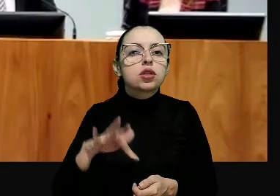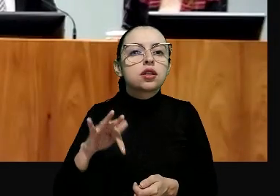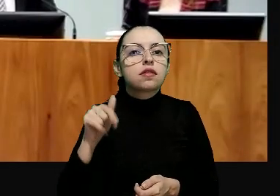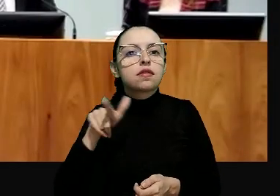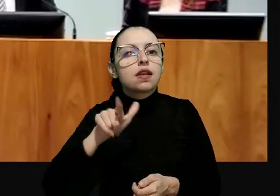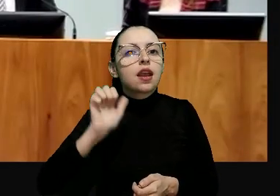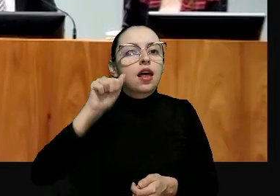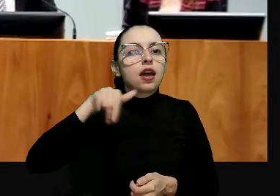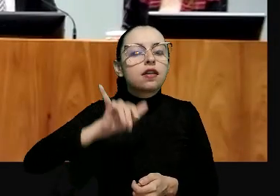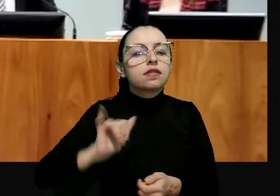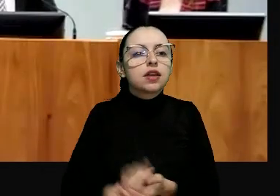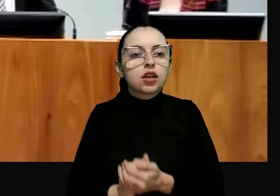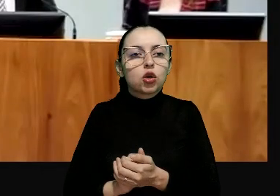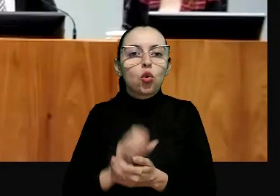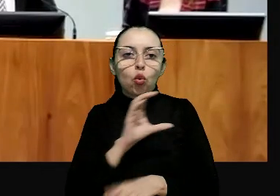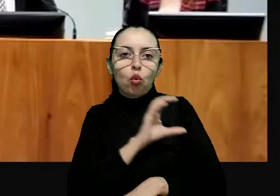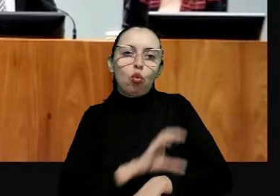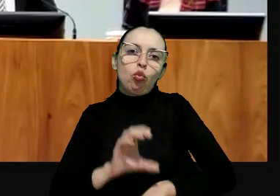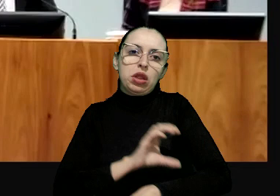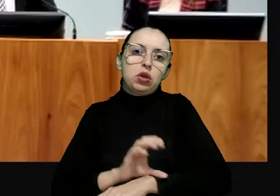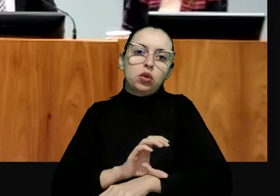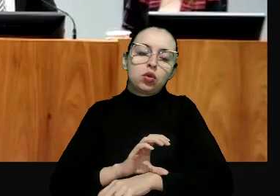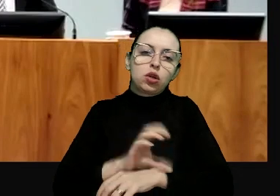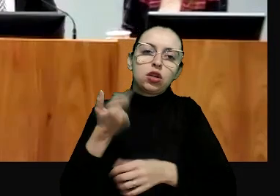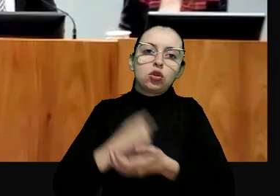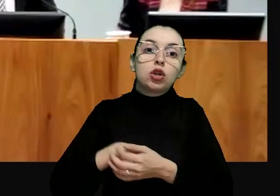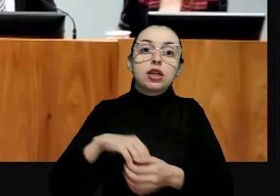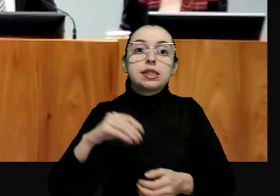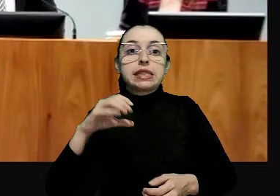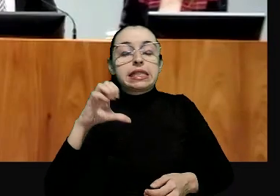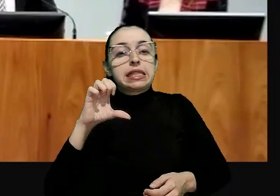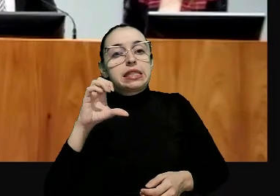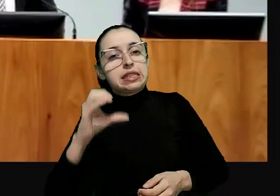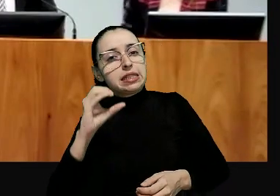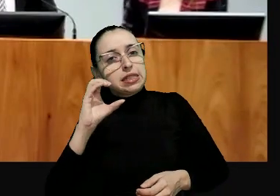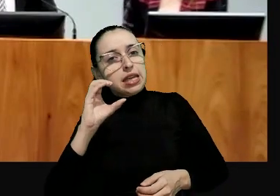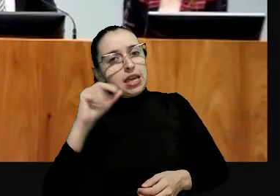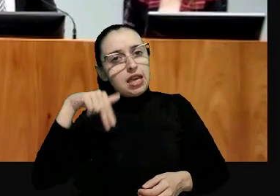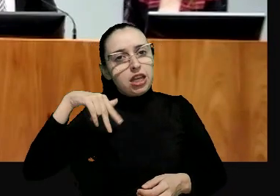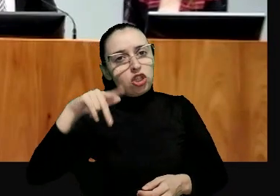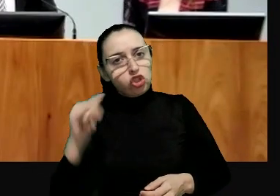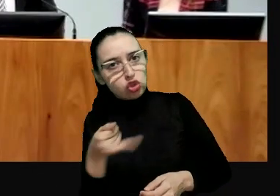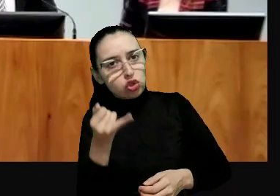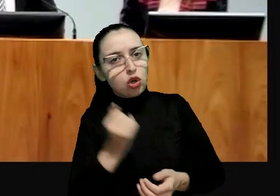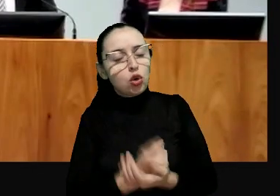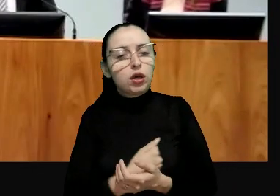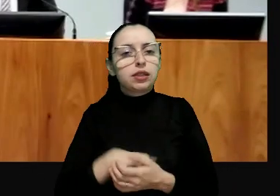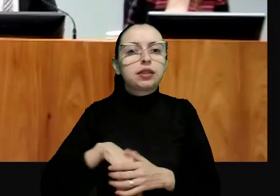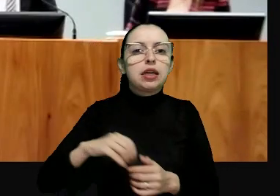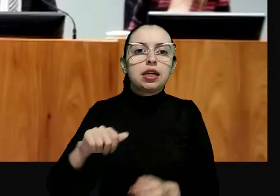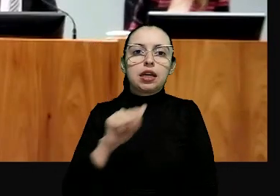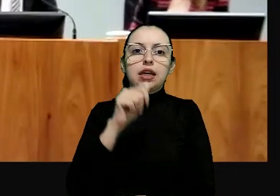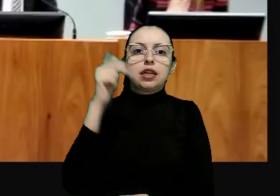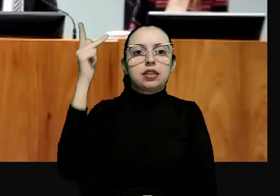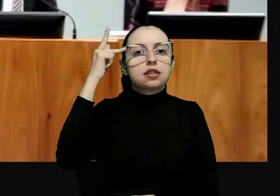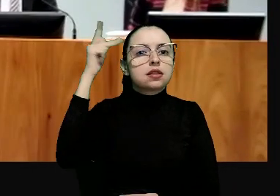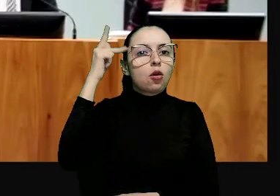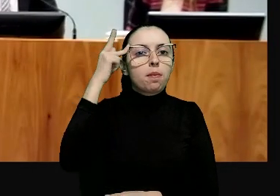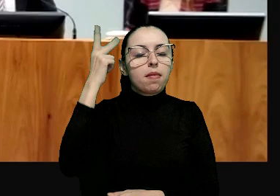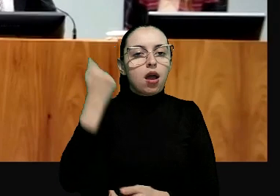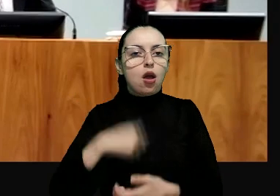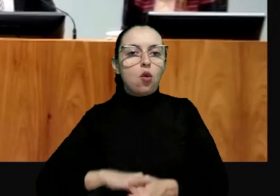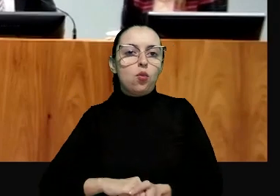Piovesan, coordenadora científica da UMF do CNJ procuradora do Estado de São Paulo, professora colega